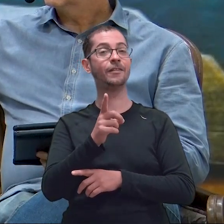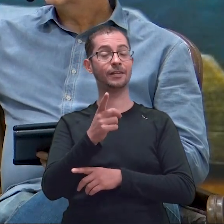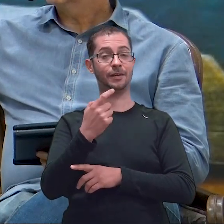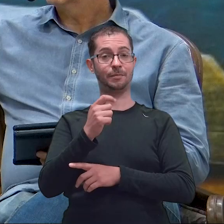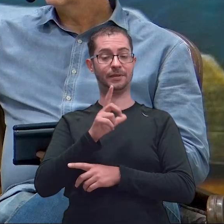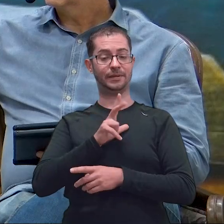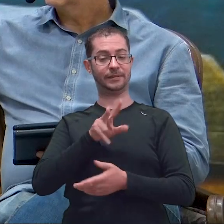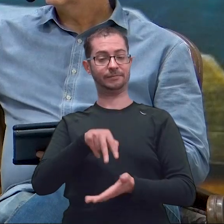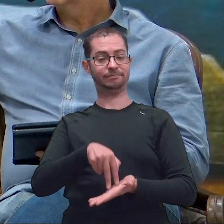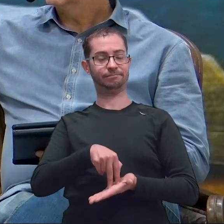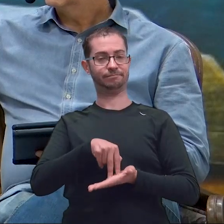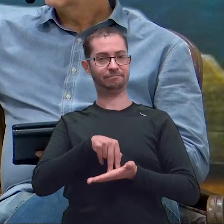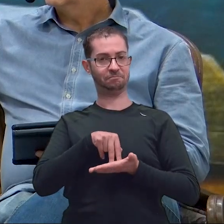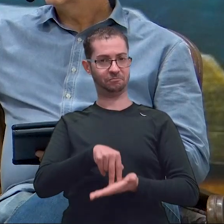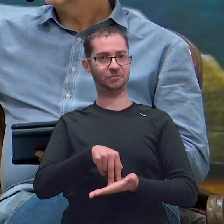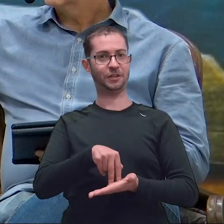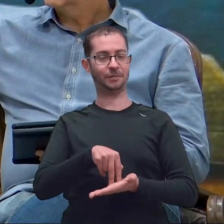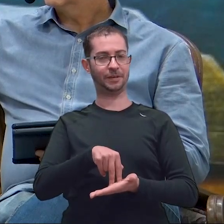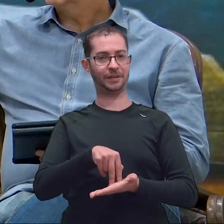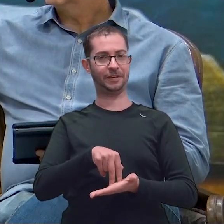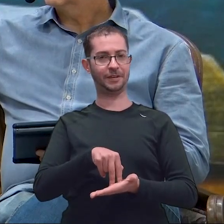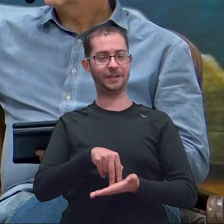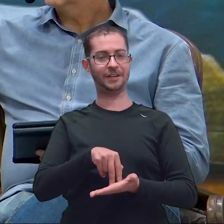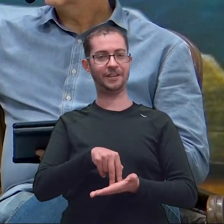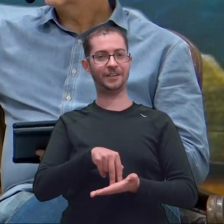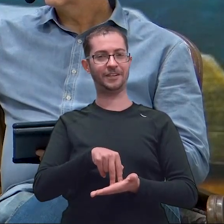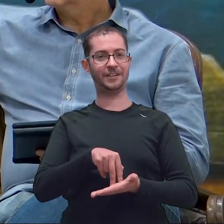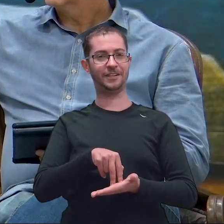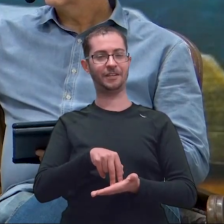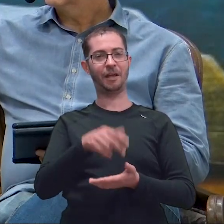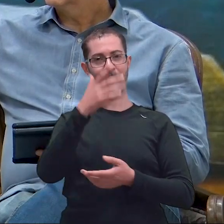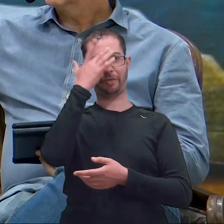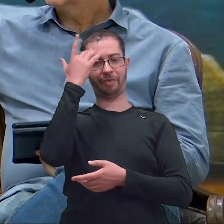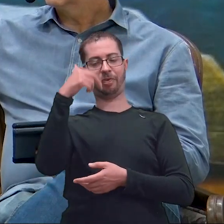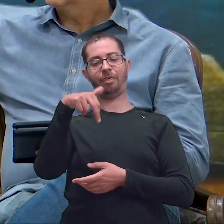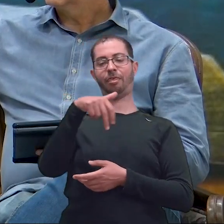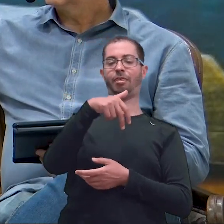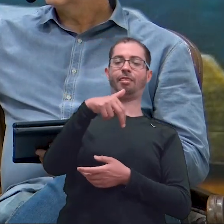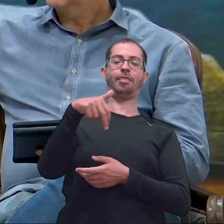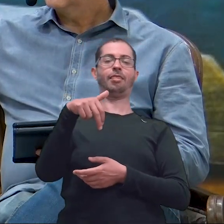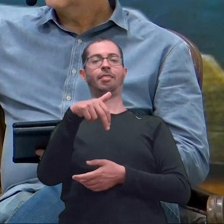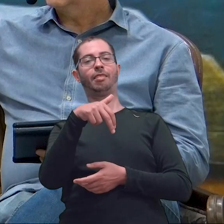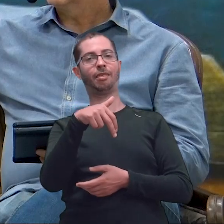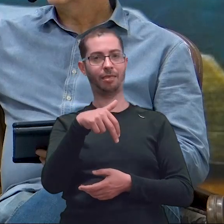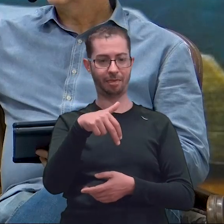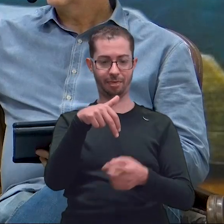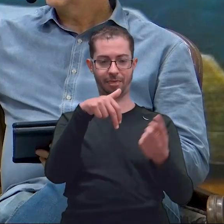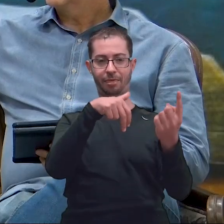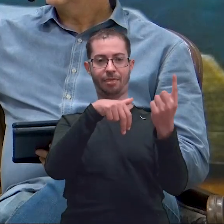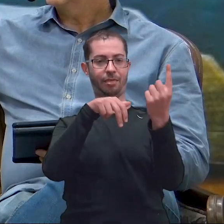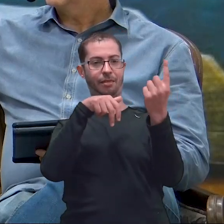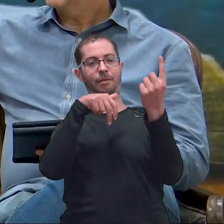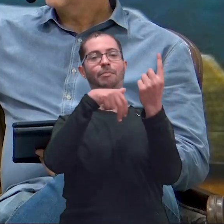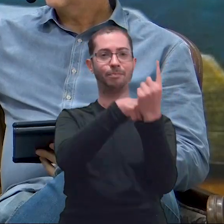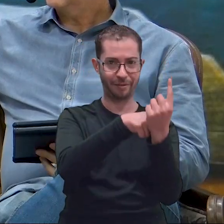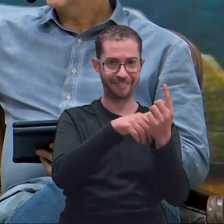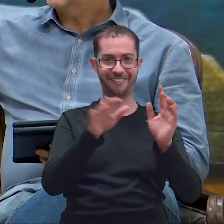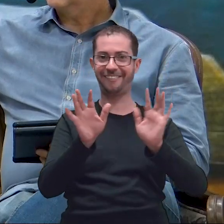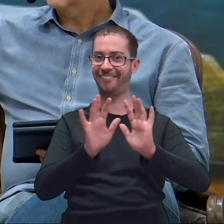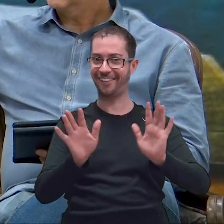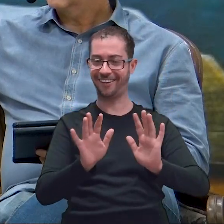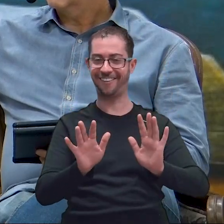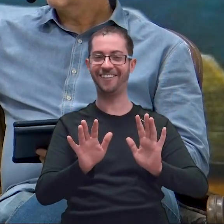sóbrios. O que é sóbrio? Não é aquele que anda sem a cabeça tonta, batendo a cara no poste, porque encheu a cara. Essa